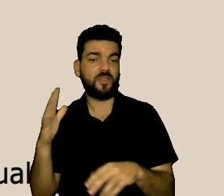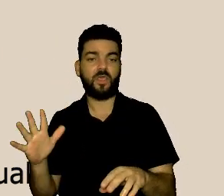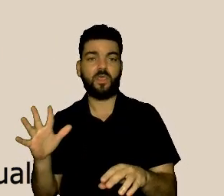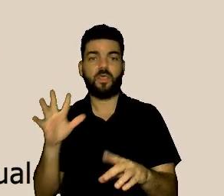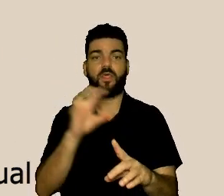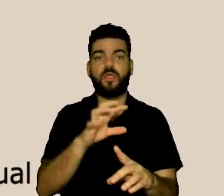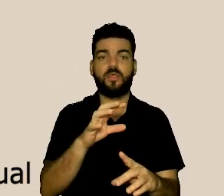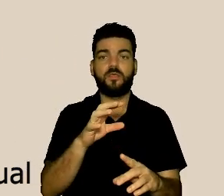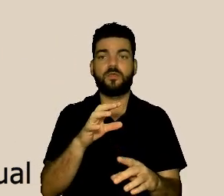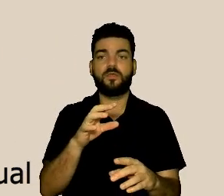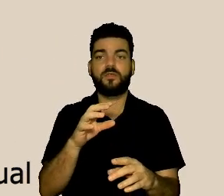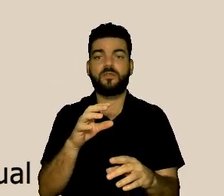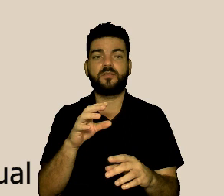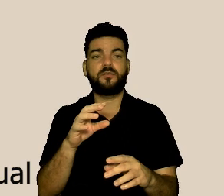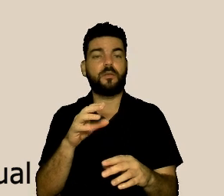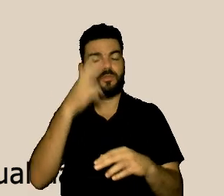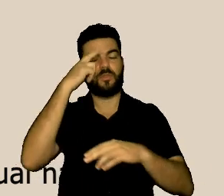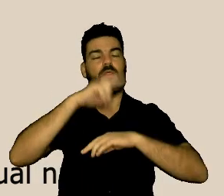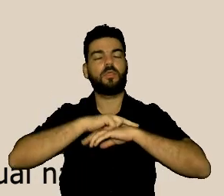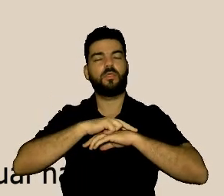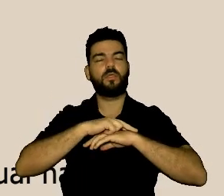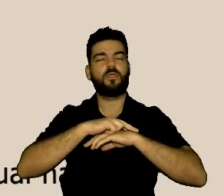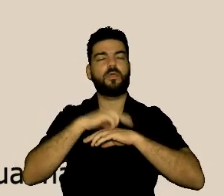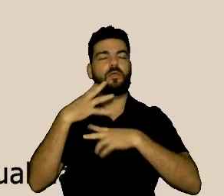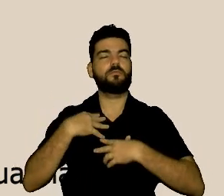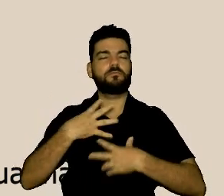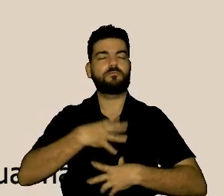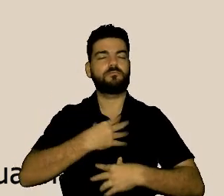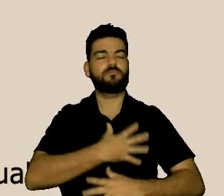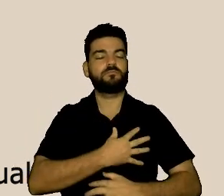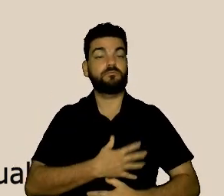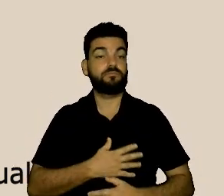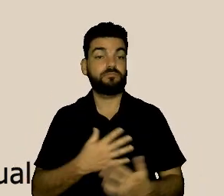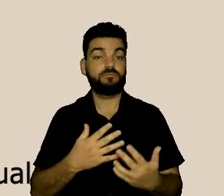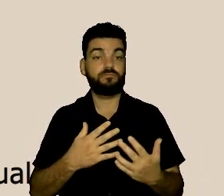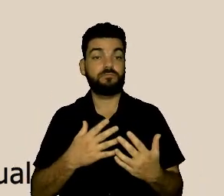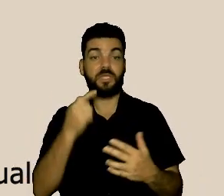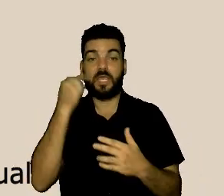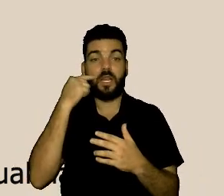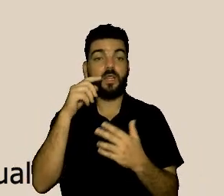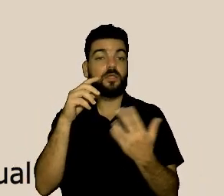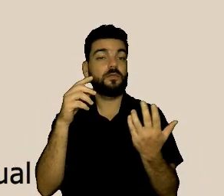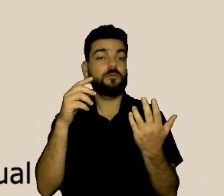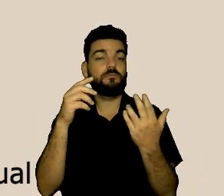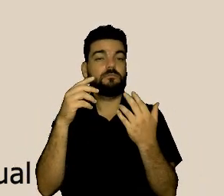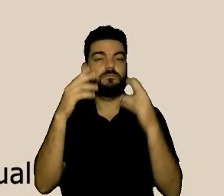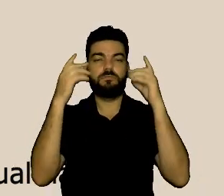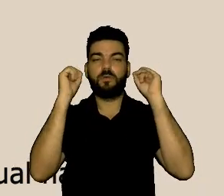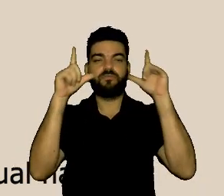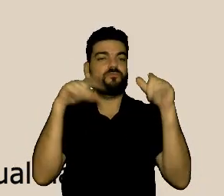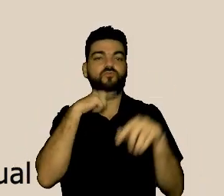paciente que está imobilizado na UTI. Tivemos coisas dessa natureza. Próximo, por favor.